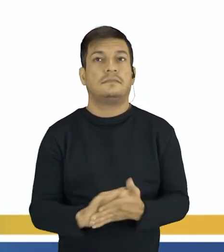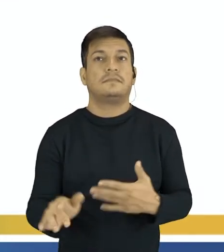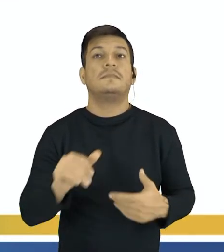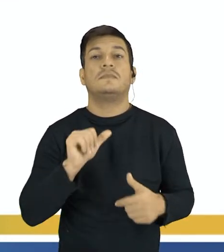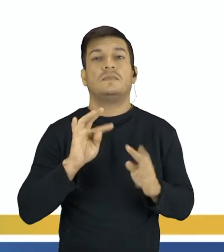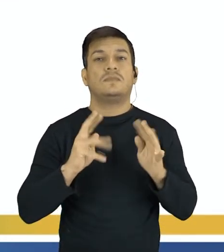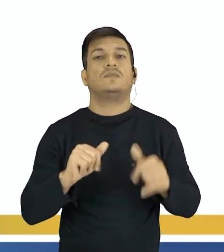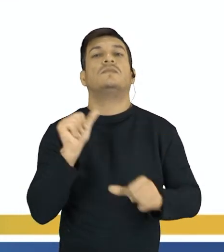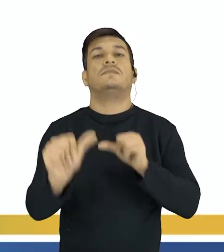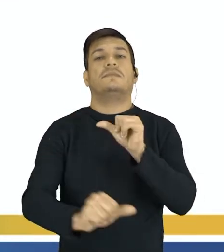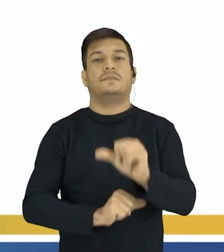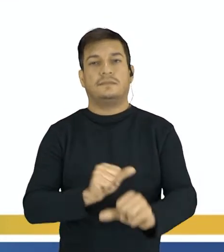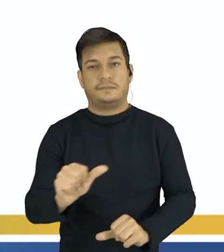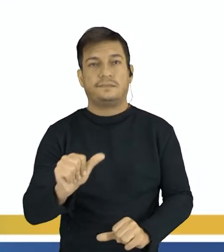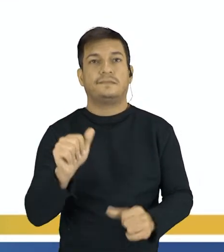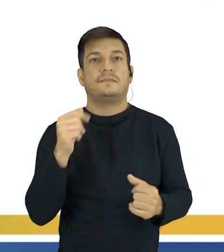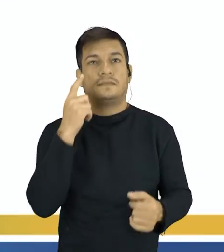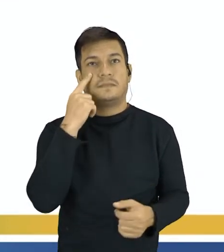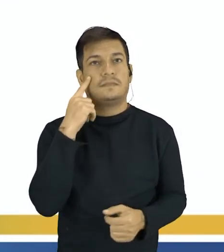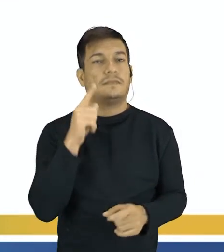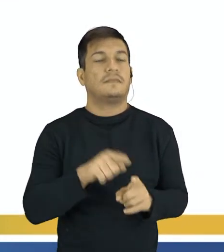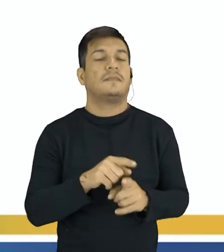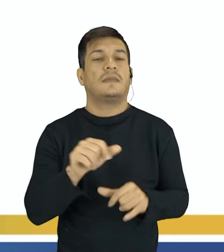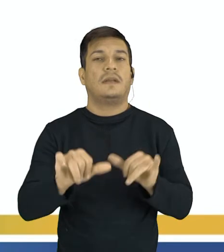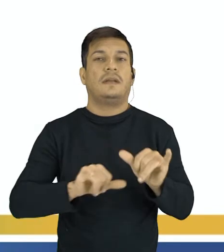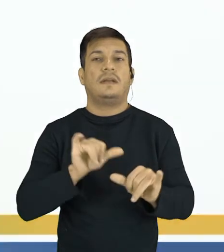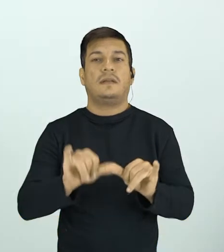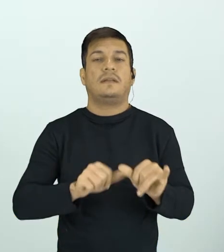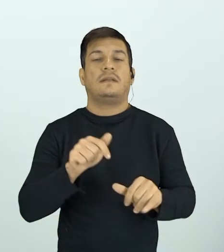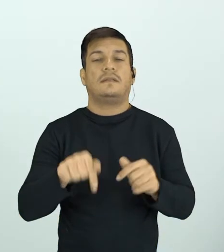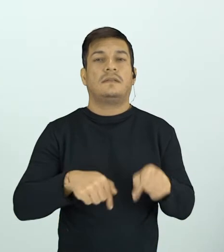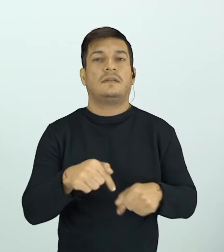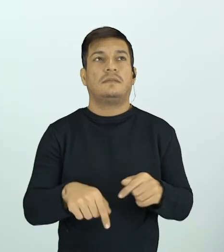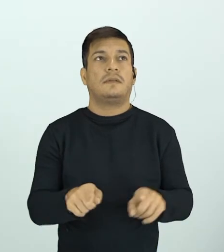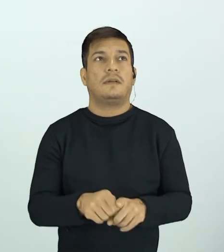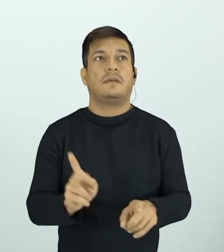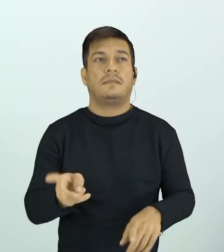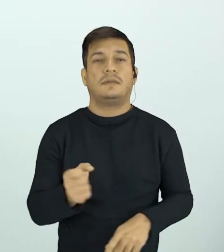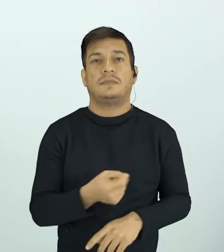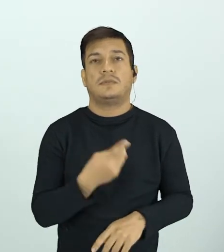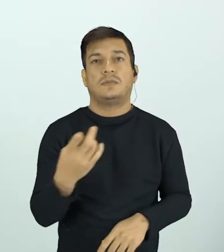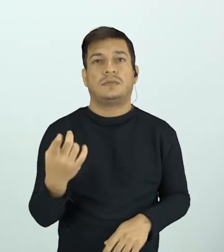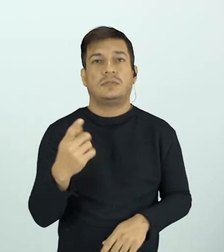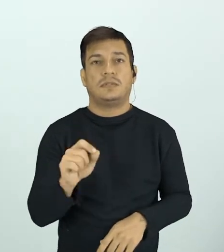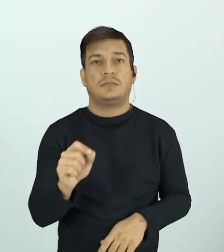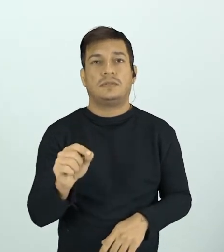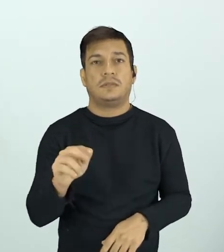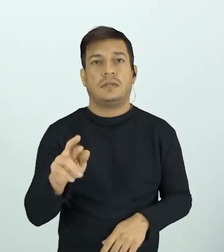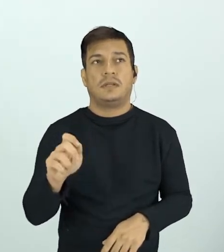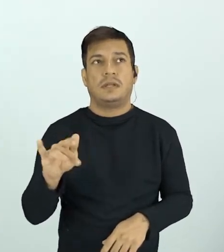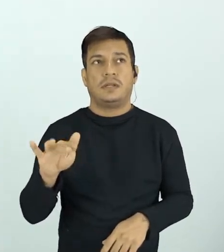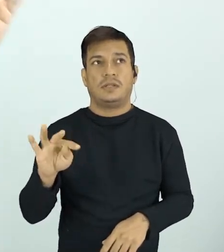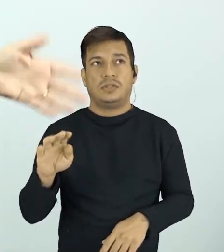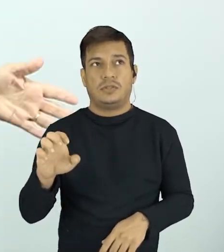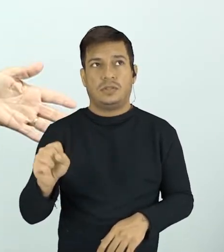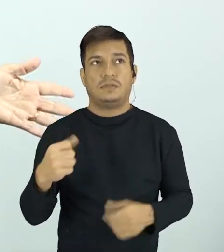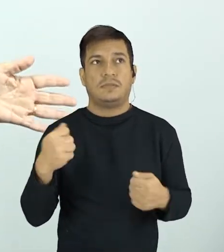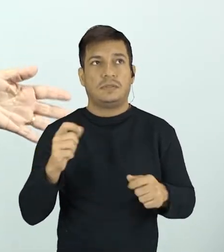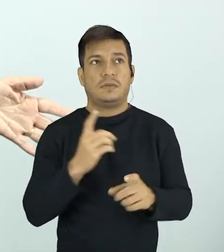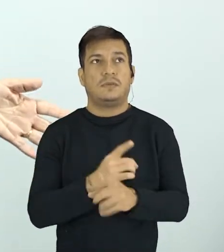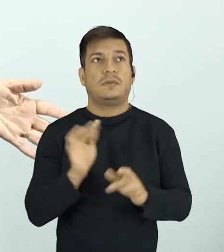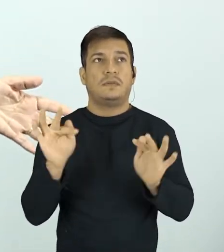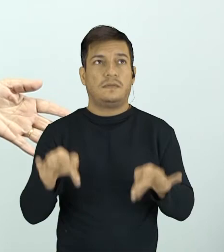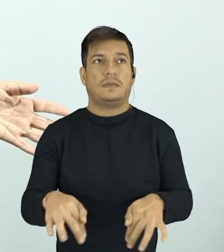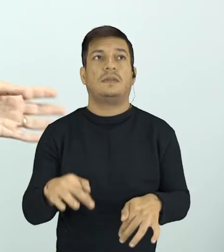tudo se transforma. Então nós vimos que numa reação química, a mesma quantidade de reagentes a gente tem que encontrar no